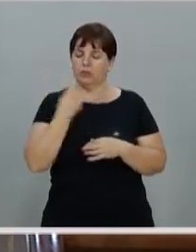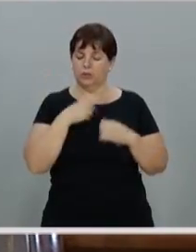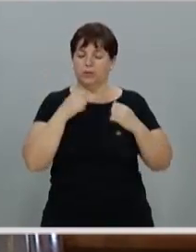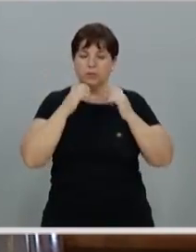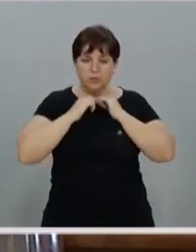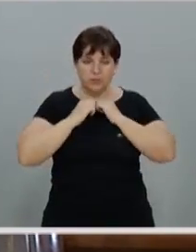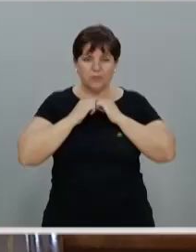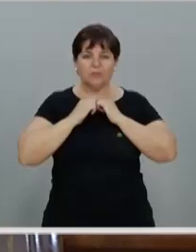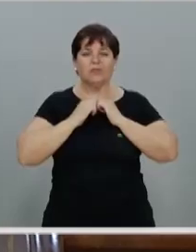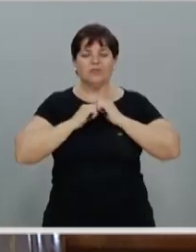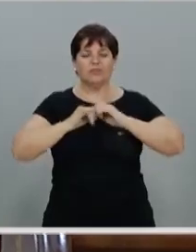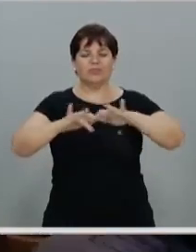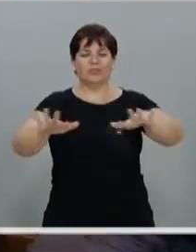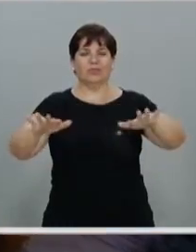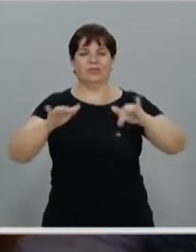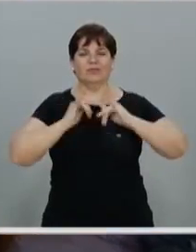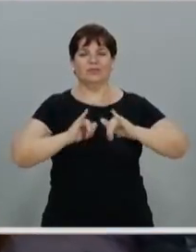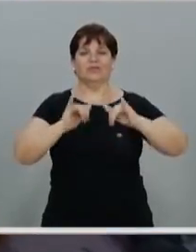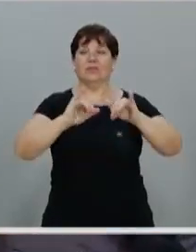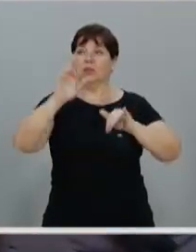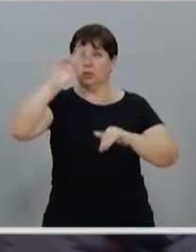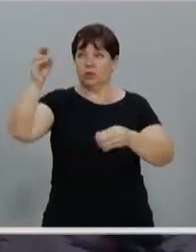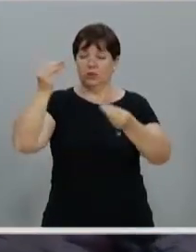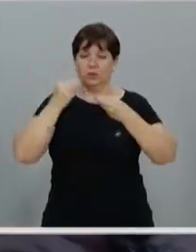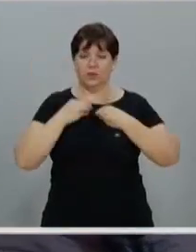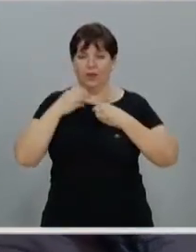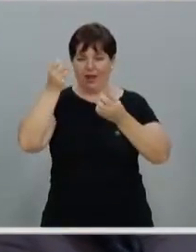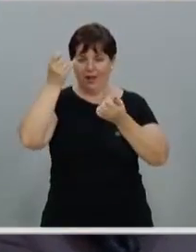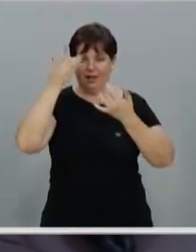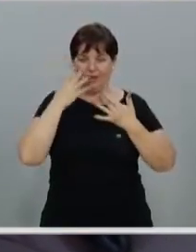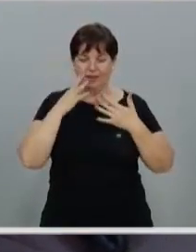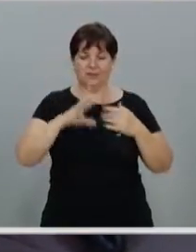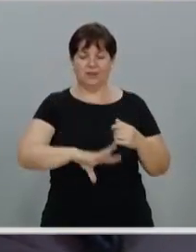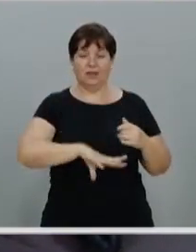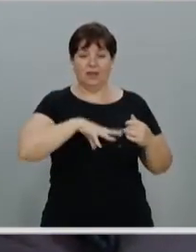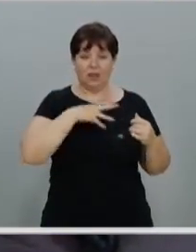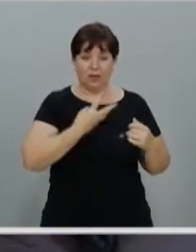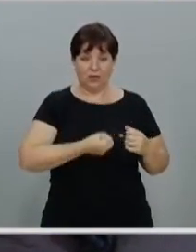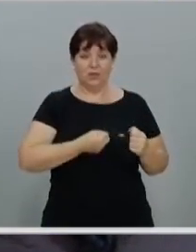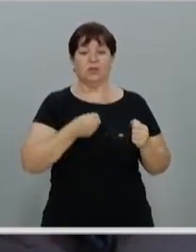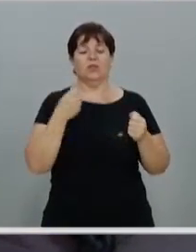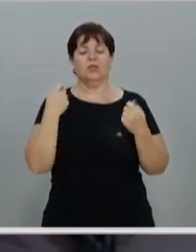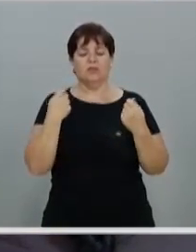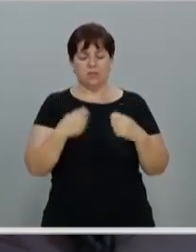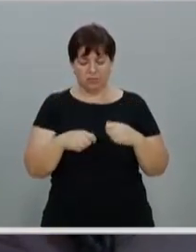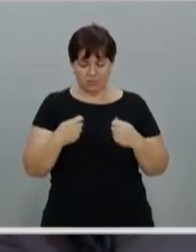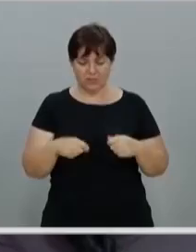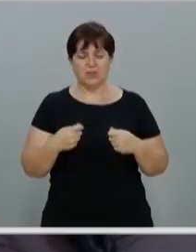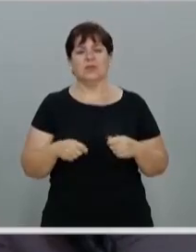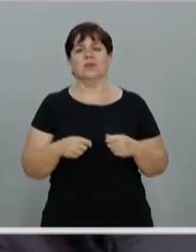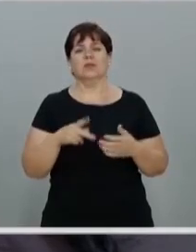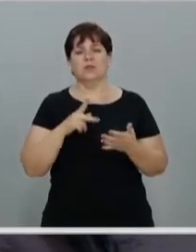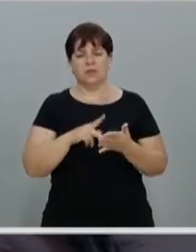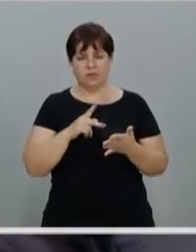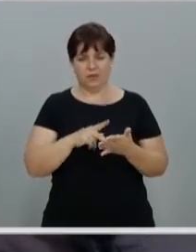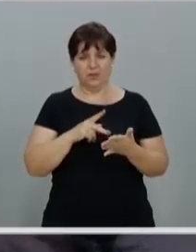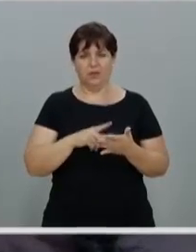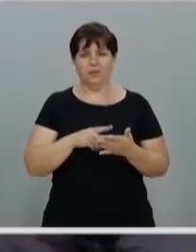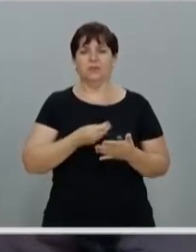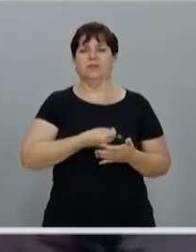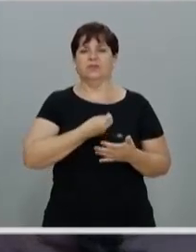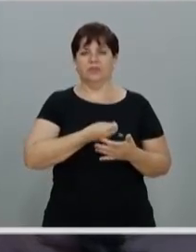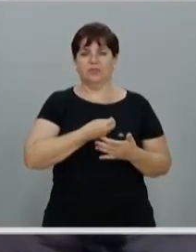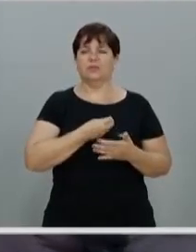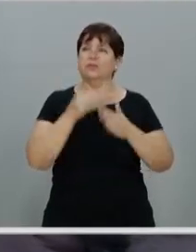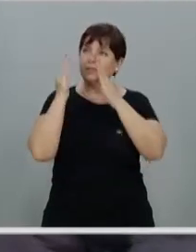tudo isso. Então que o Senhor nos dê. A graça, a coragem necessária. Para a gente viver de fato. Essa realidade. Que pede o nosso